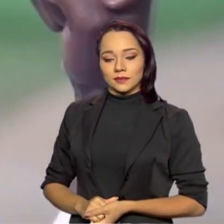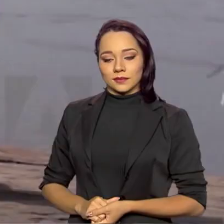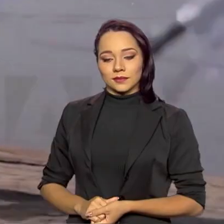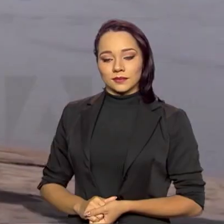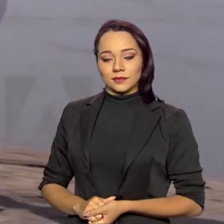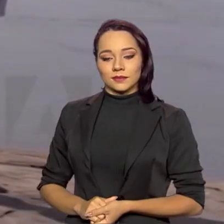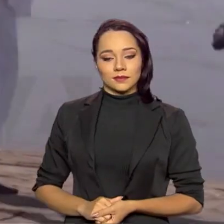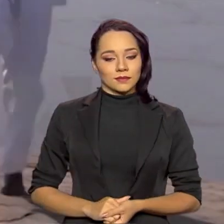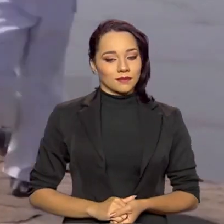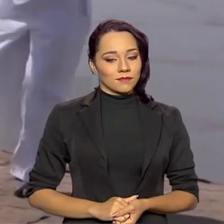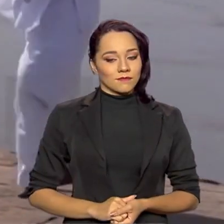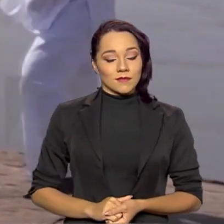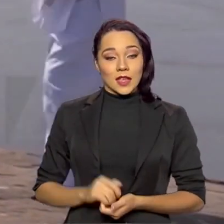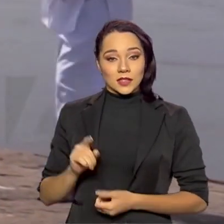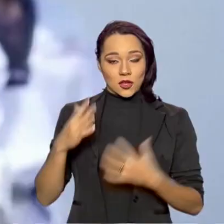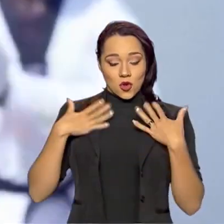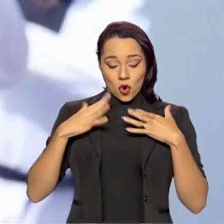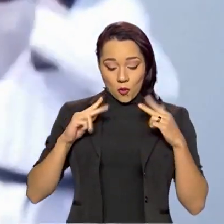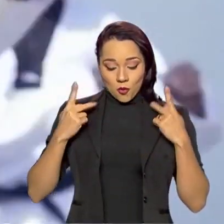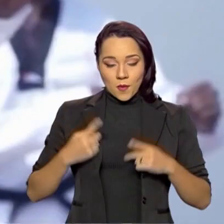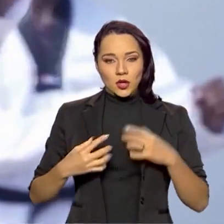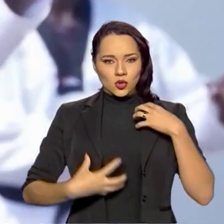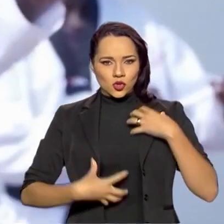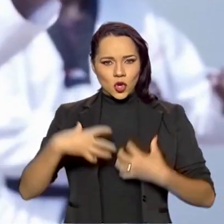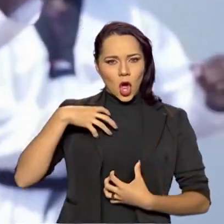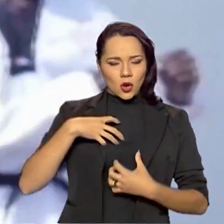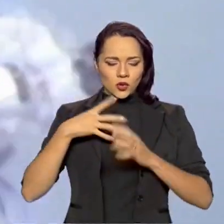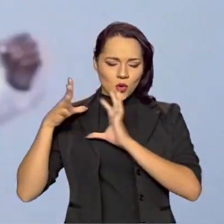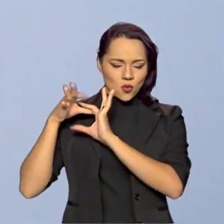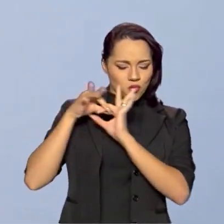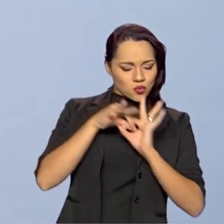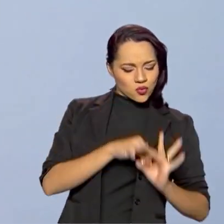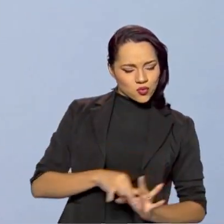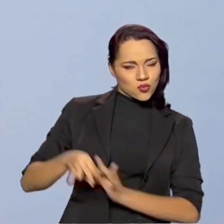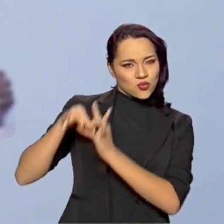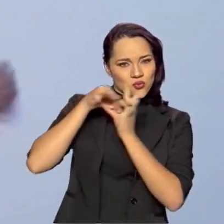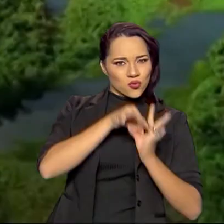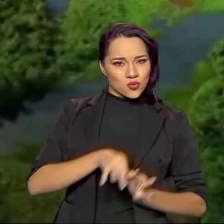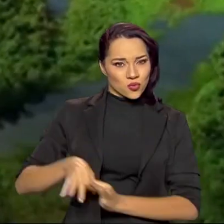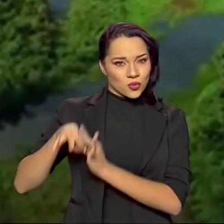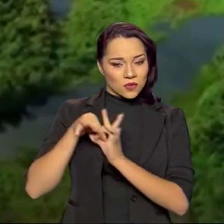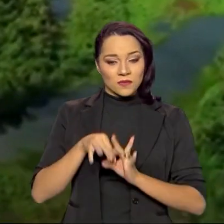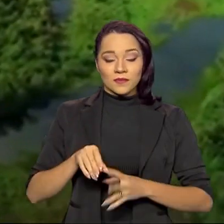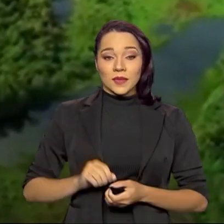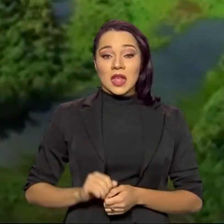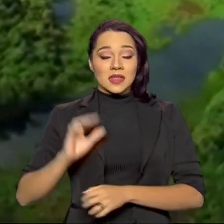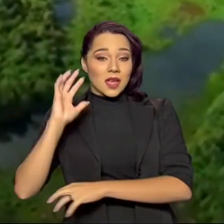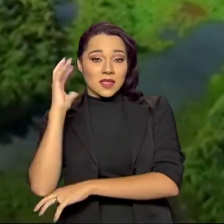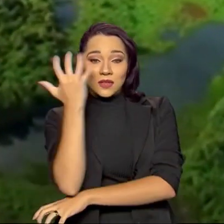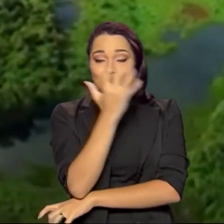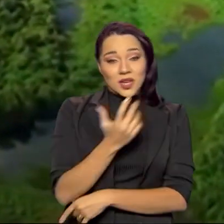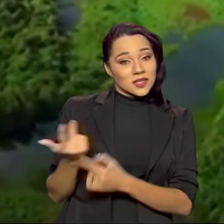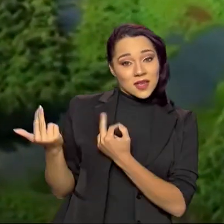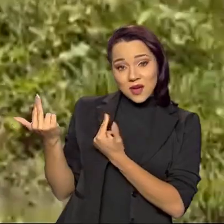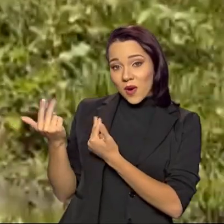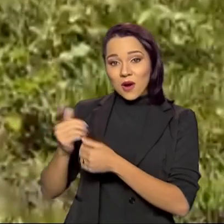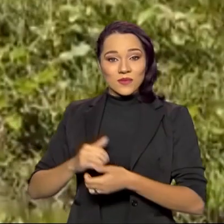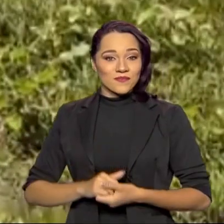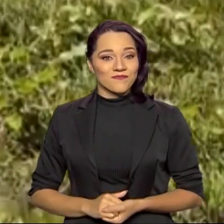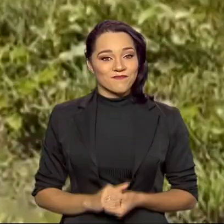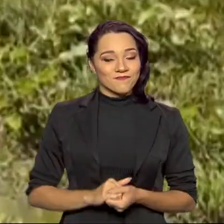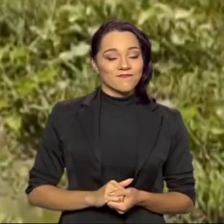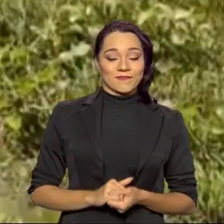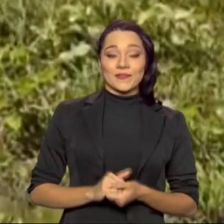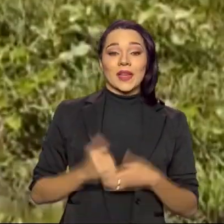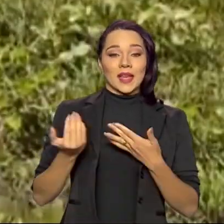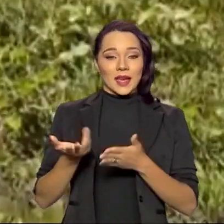Se no corpo humano os órgãos trabalham em sincronia para o pleno funcionamento, na natureza não é diferente. E